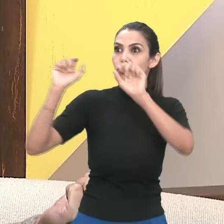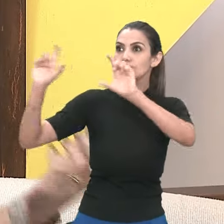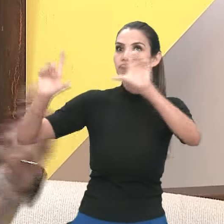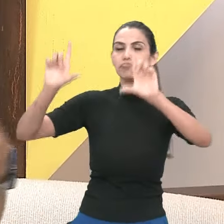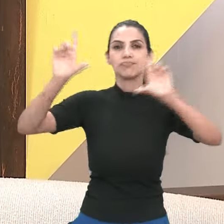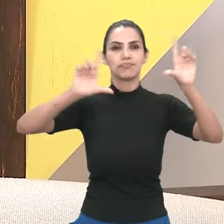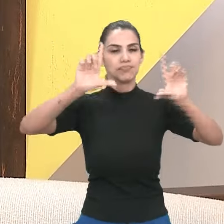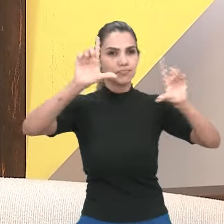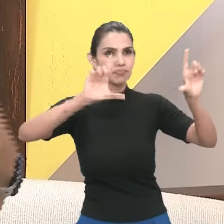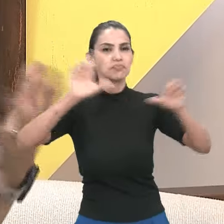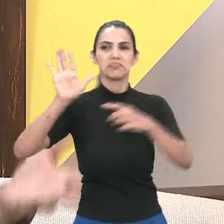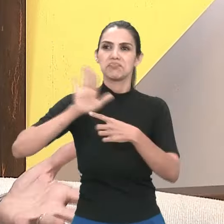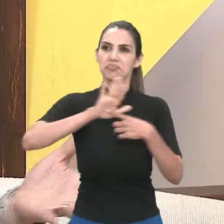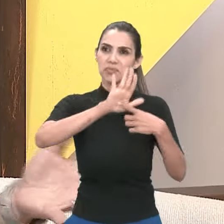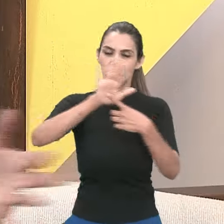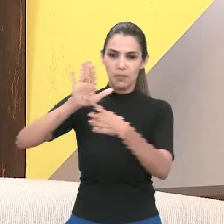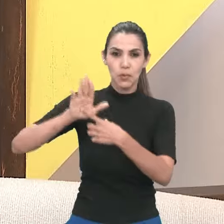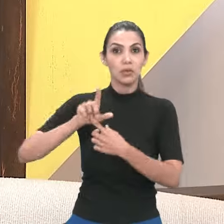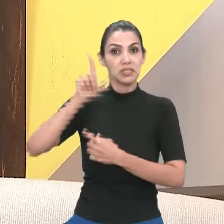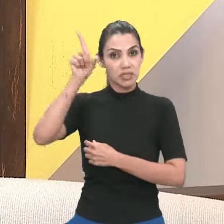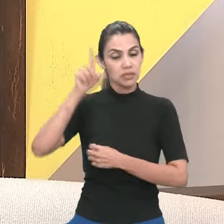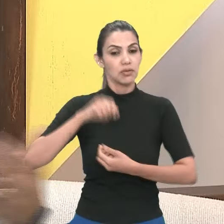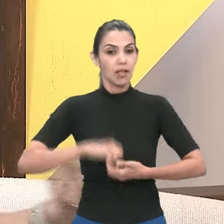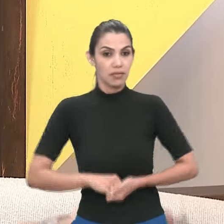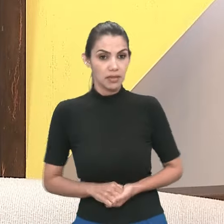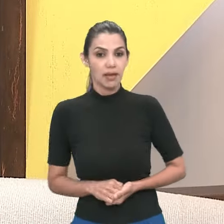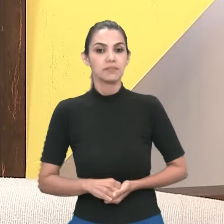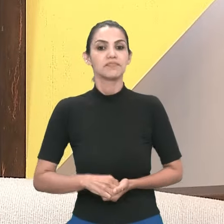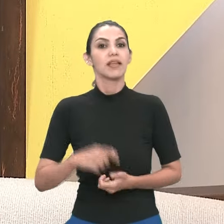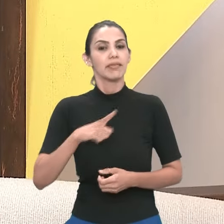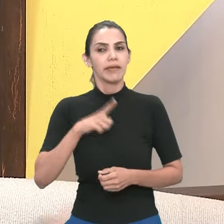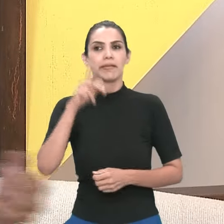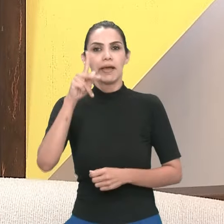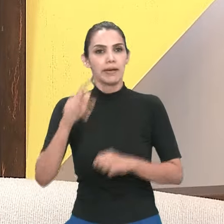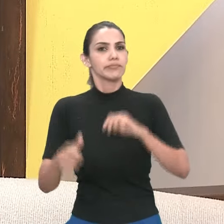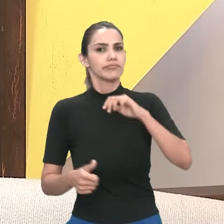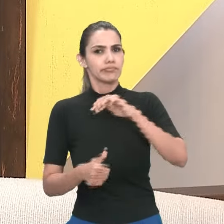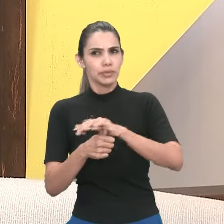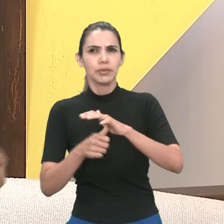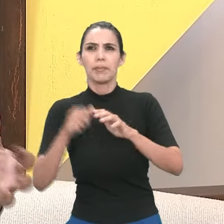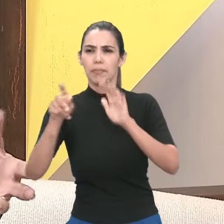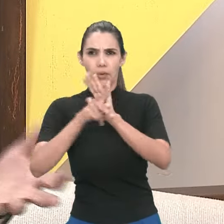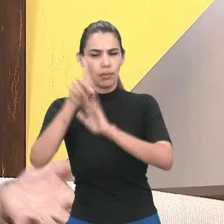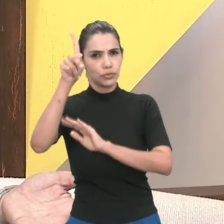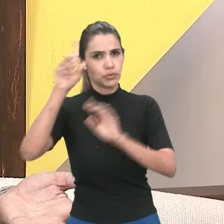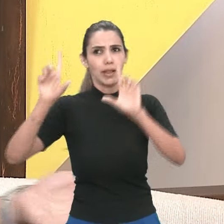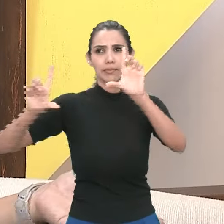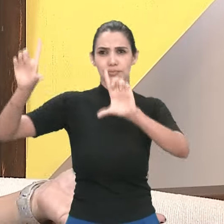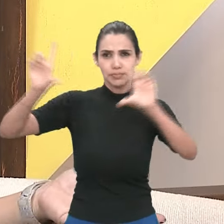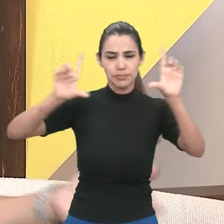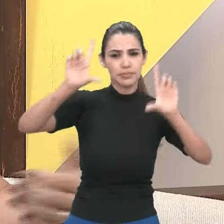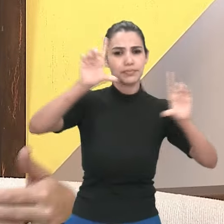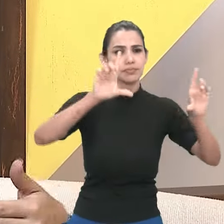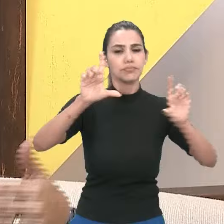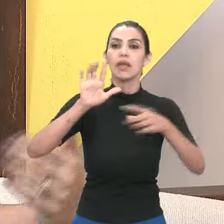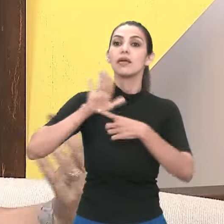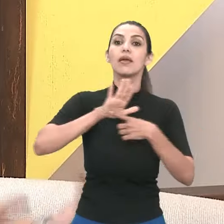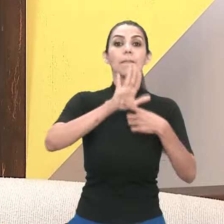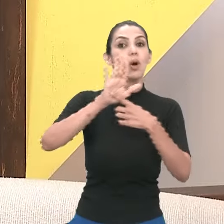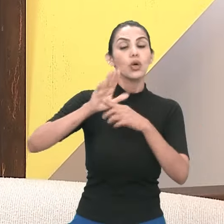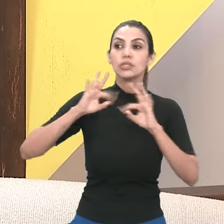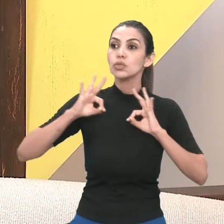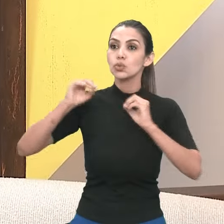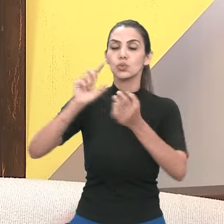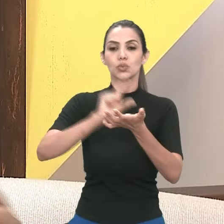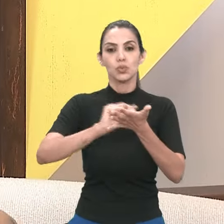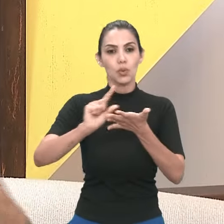PRPI, da PRPG, das nossas pró-reitorias de pós-graduação, de inovação e pesquisa, e que apresentam os trabalhos da